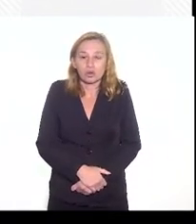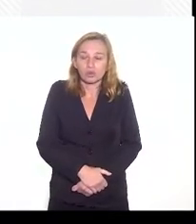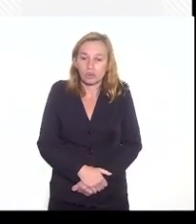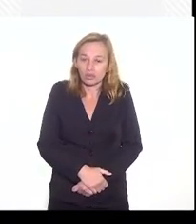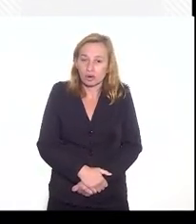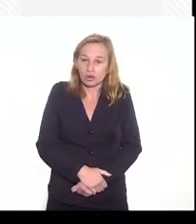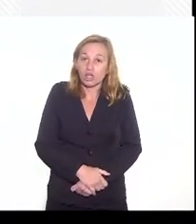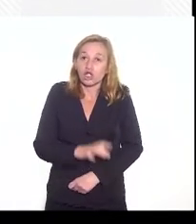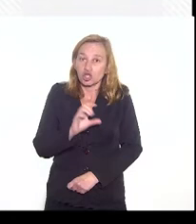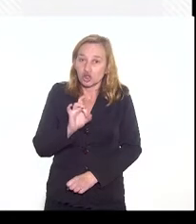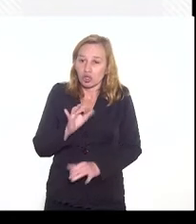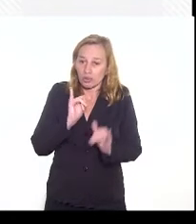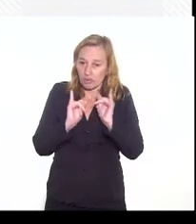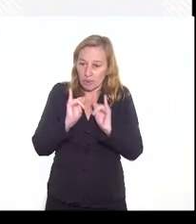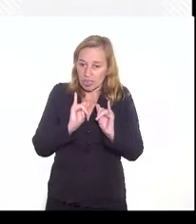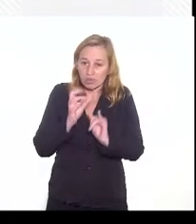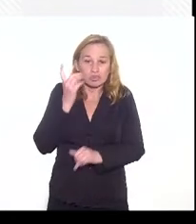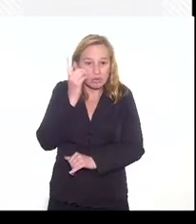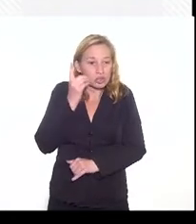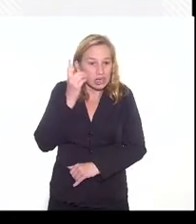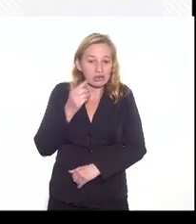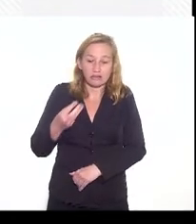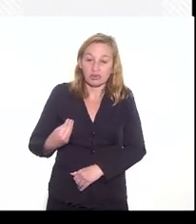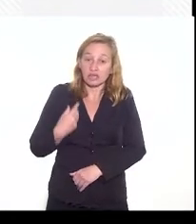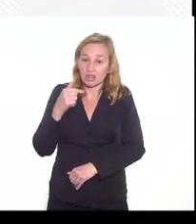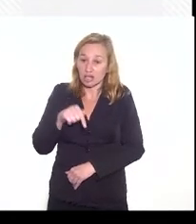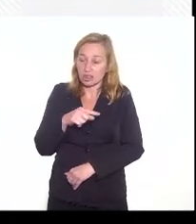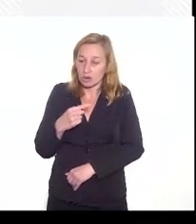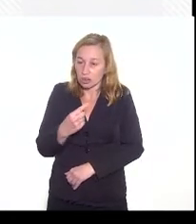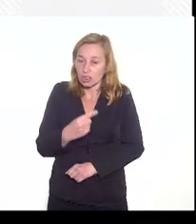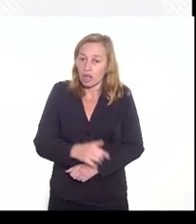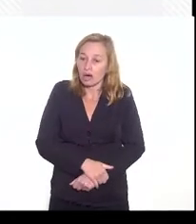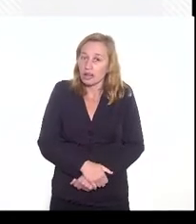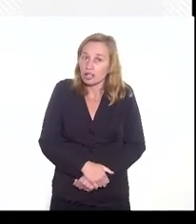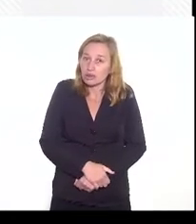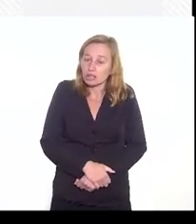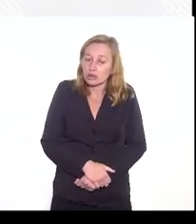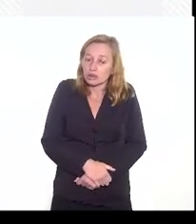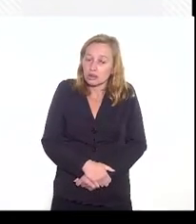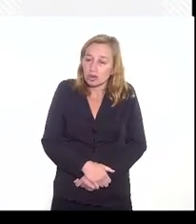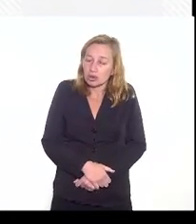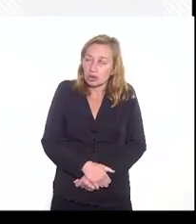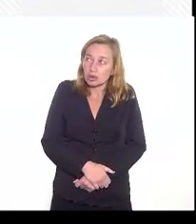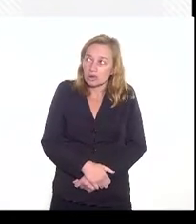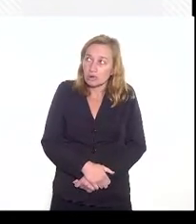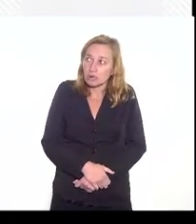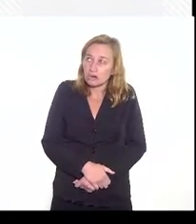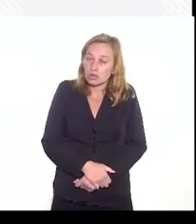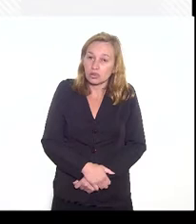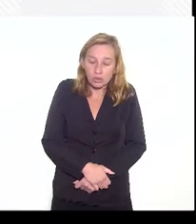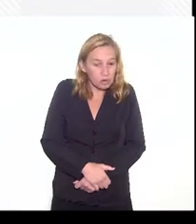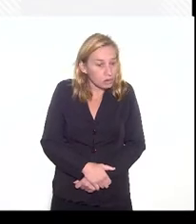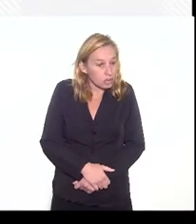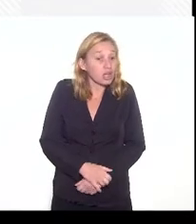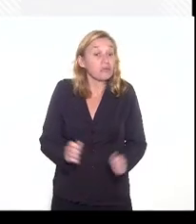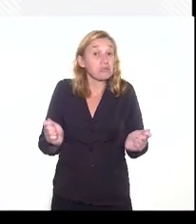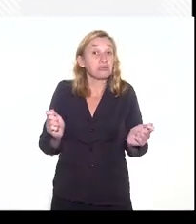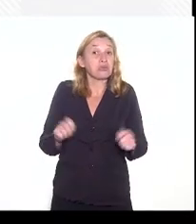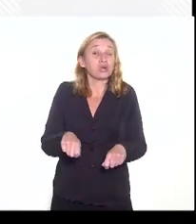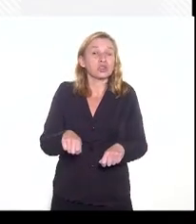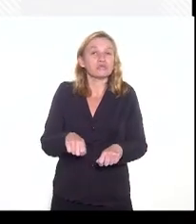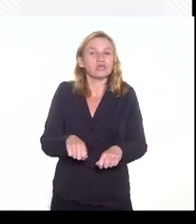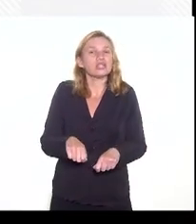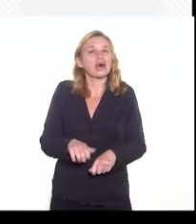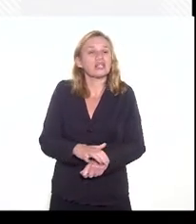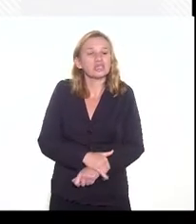só dar uma informação, deputado, a gente aqui com a possibilidade de